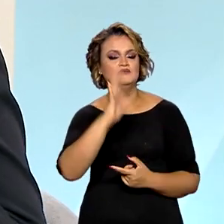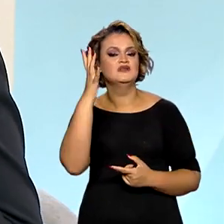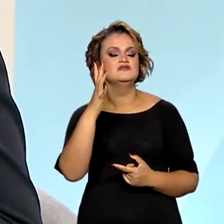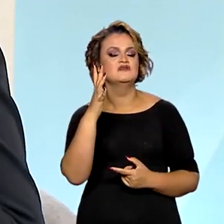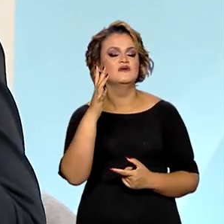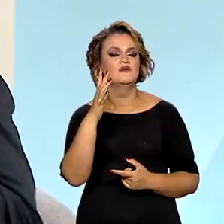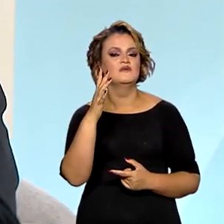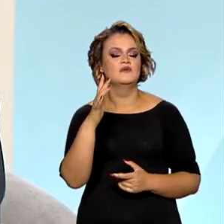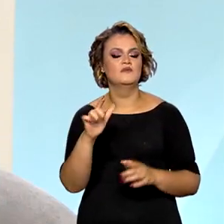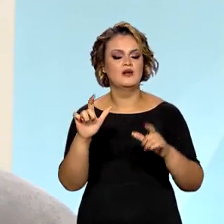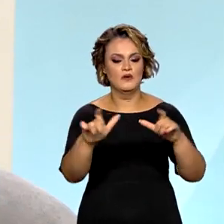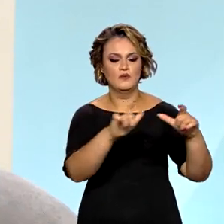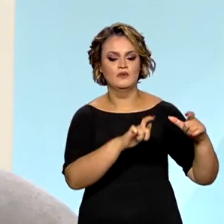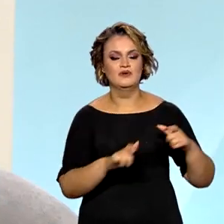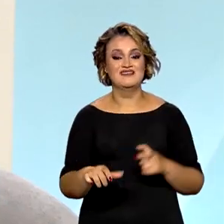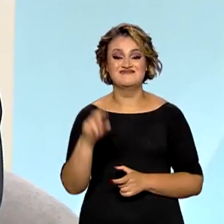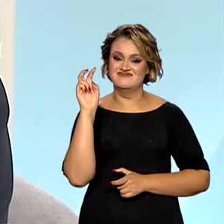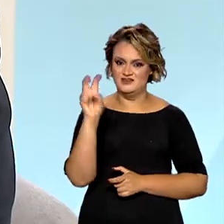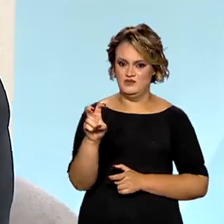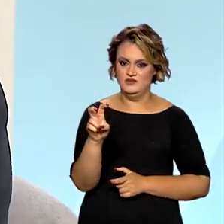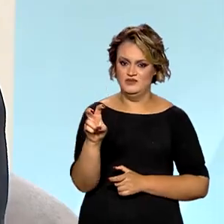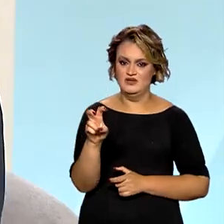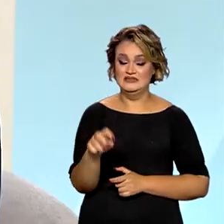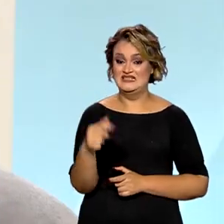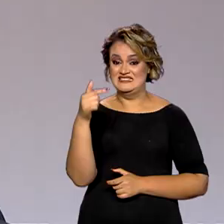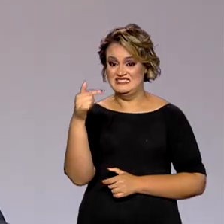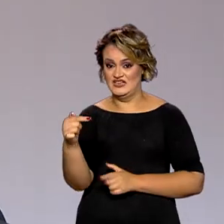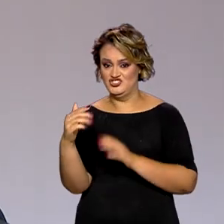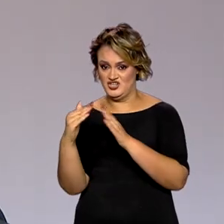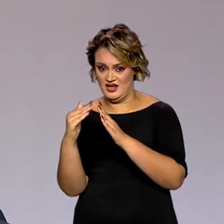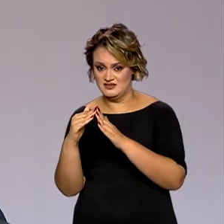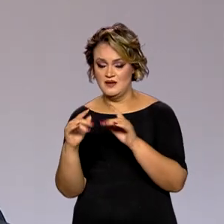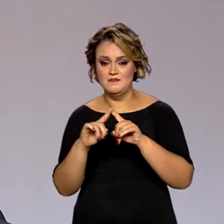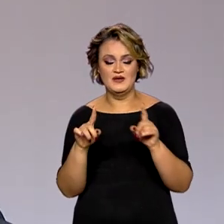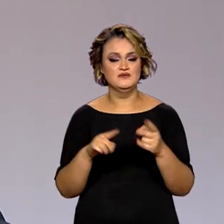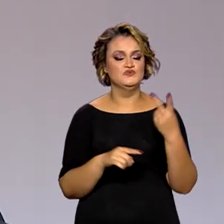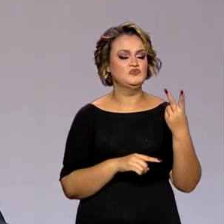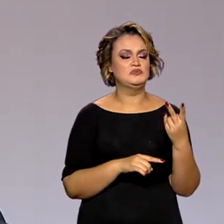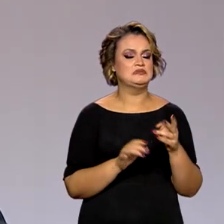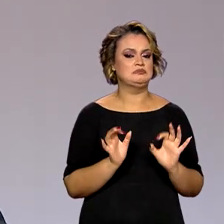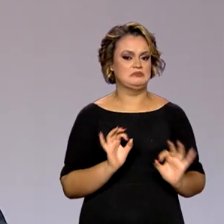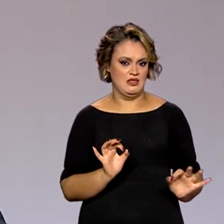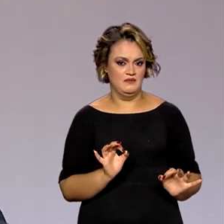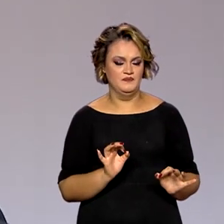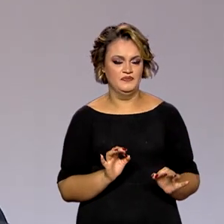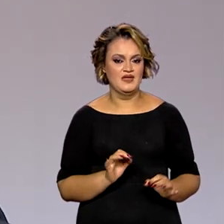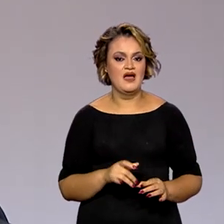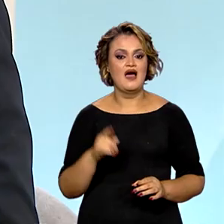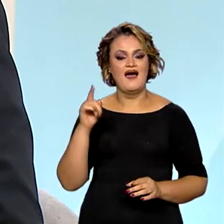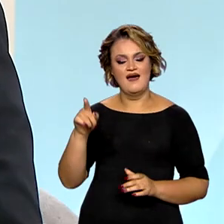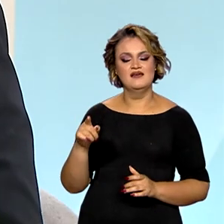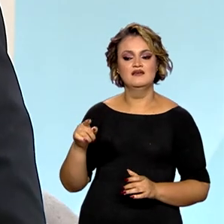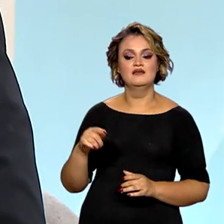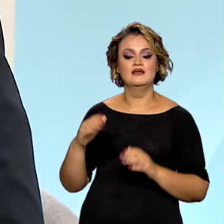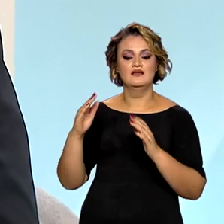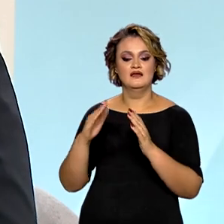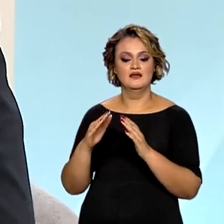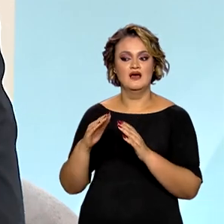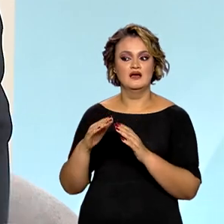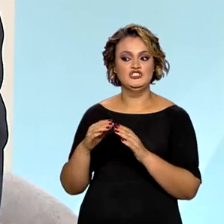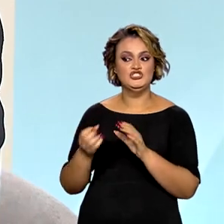para cinco localidades, nós tínhamos sete casas, mas duas estavam desativadas. Além de ativarmos as outras duas,